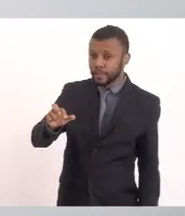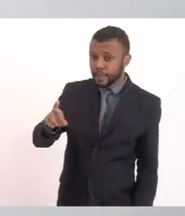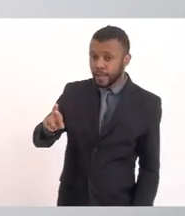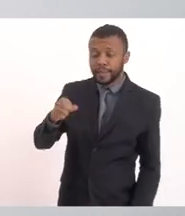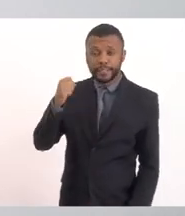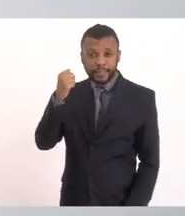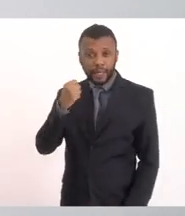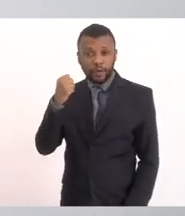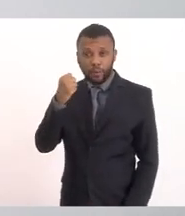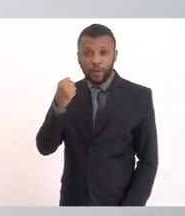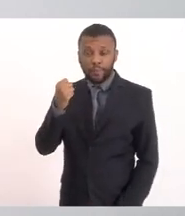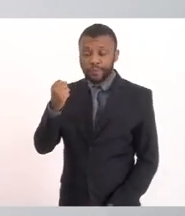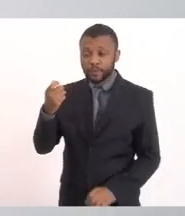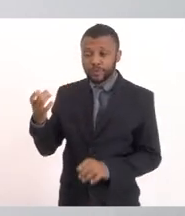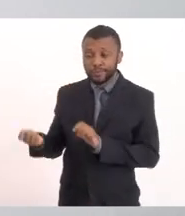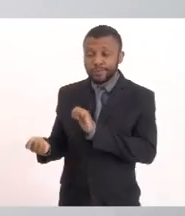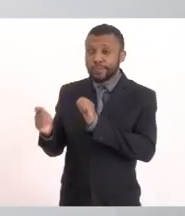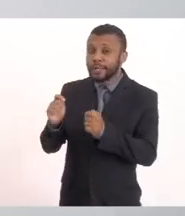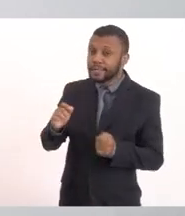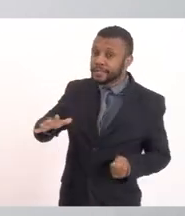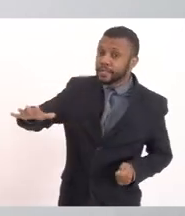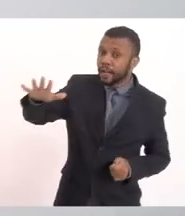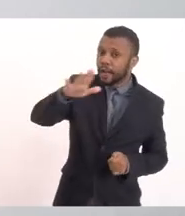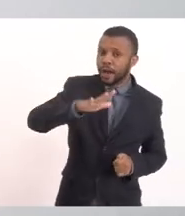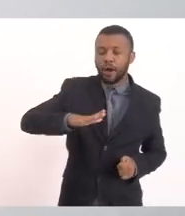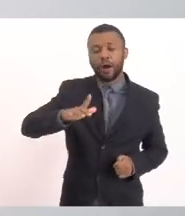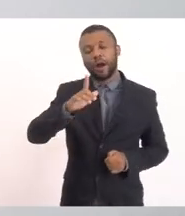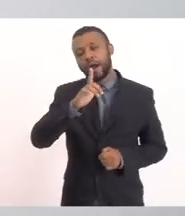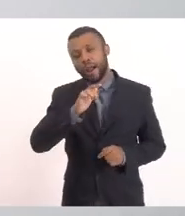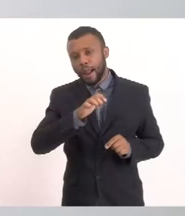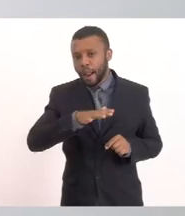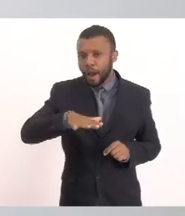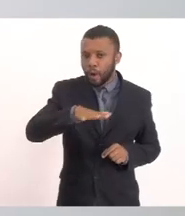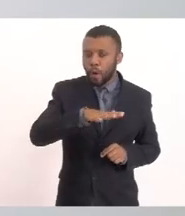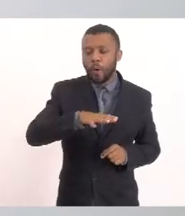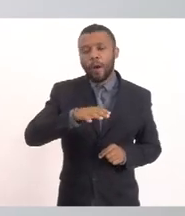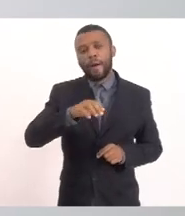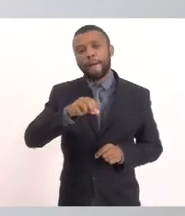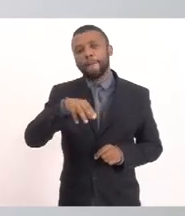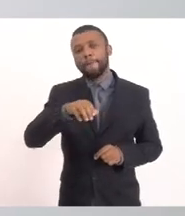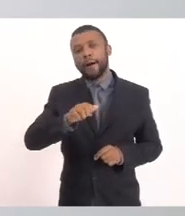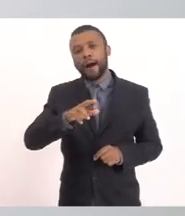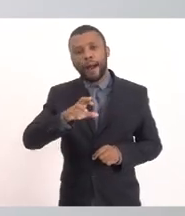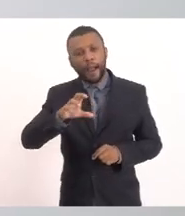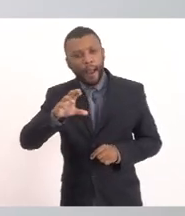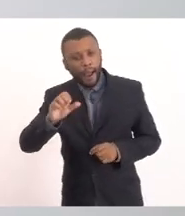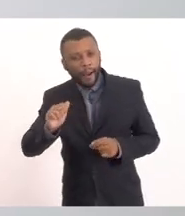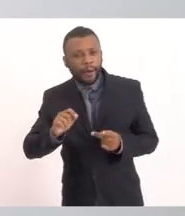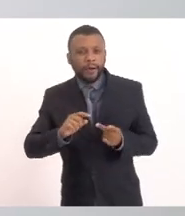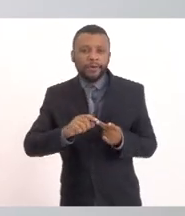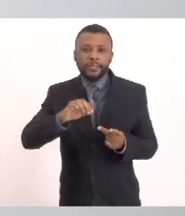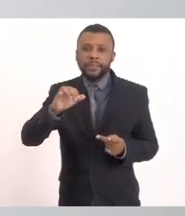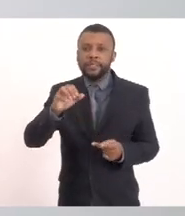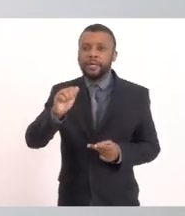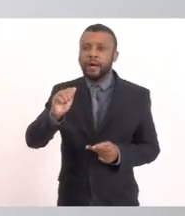Tem Lagoa das Marrecas A Lagoa de Jaconeca Que divide Está